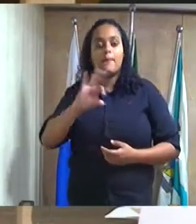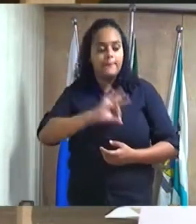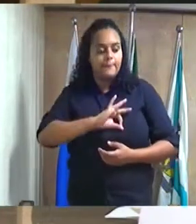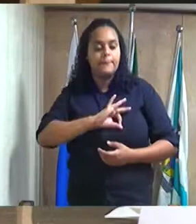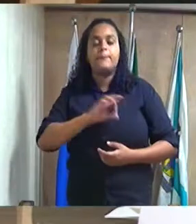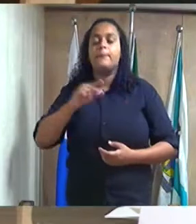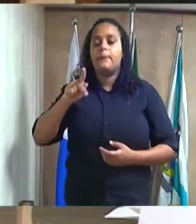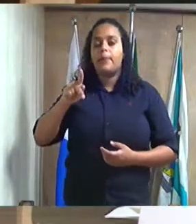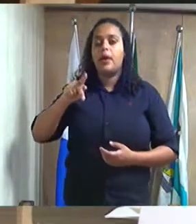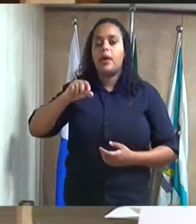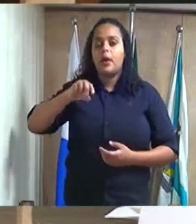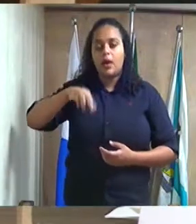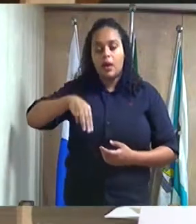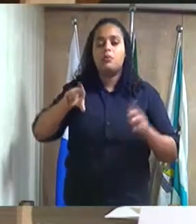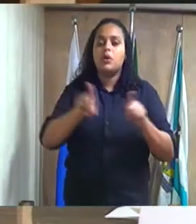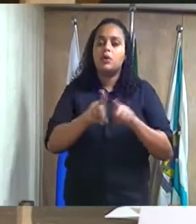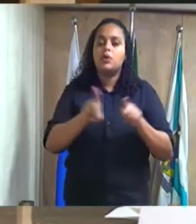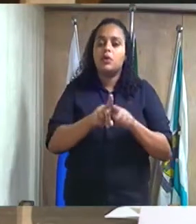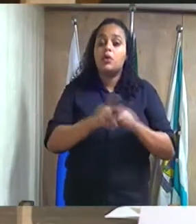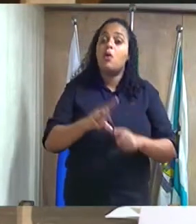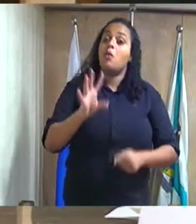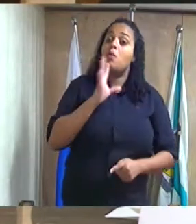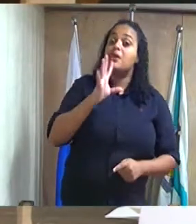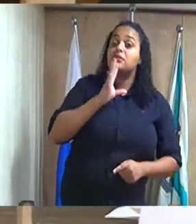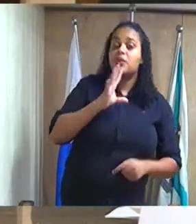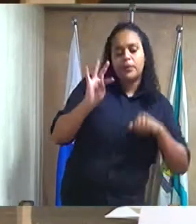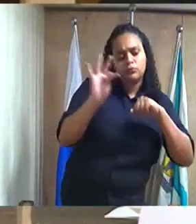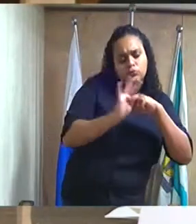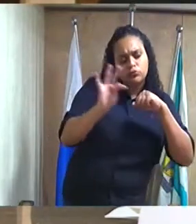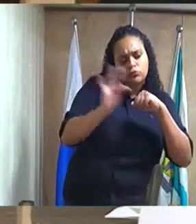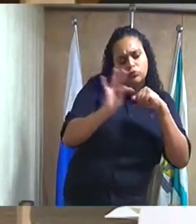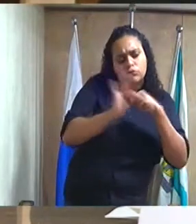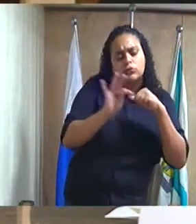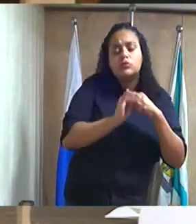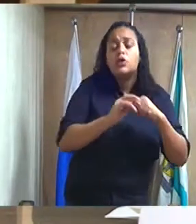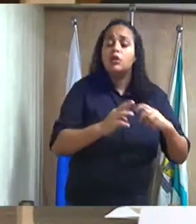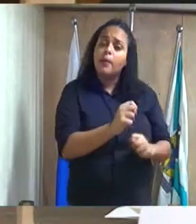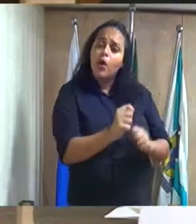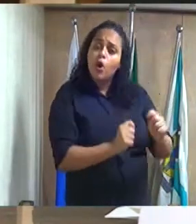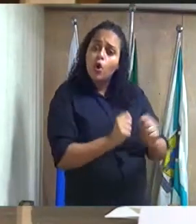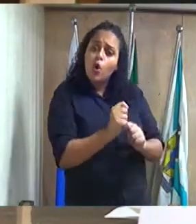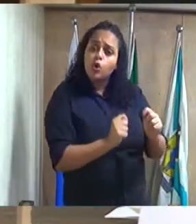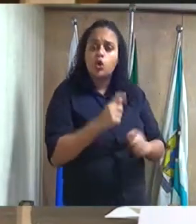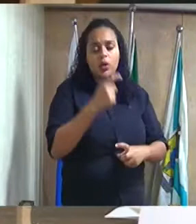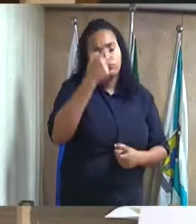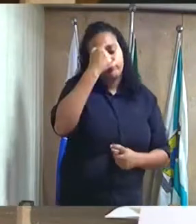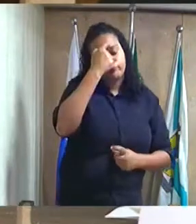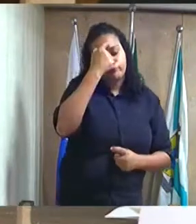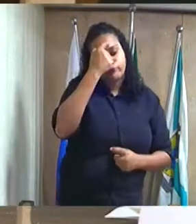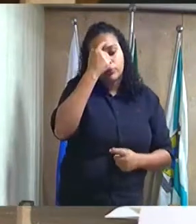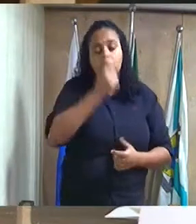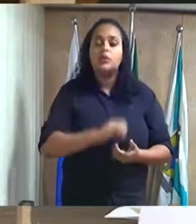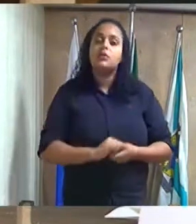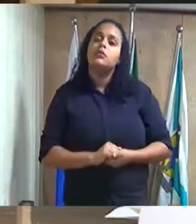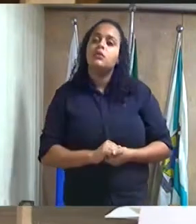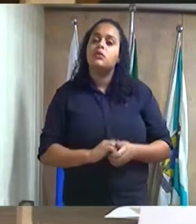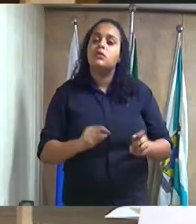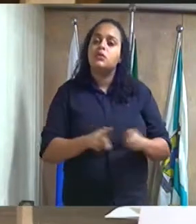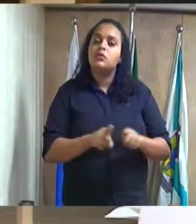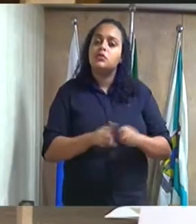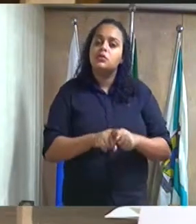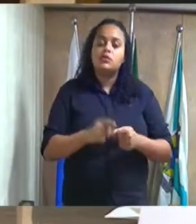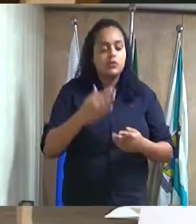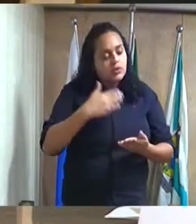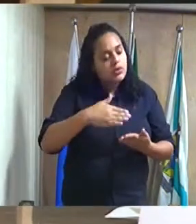reconhecido pelo notável conhecimento técnico perícia e controle emocional demonstrados ao longo de sua